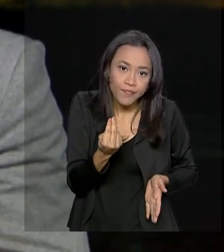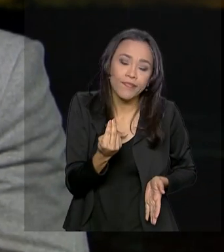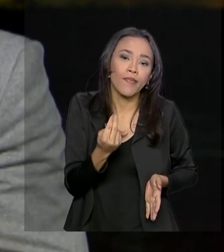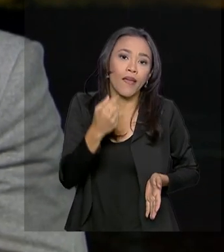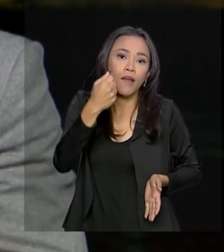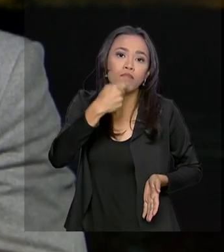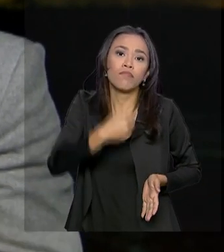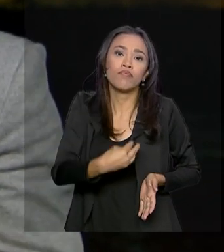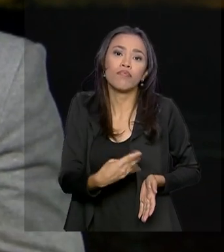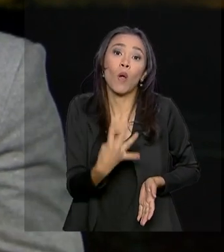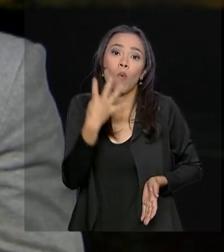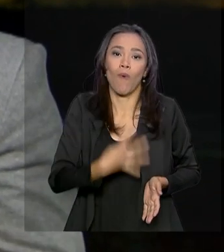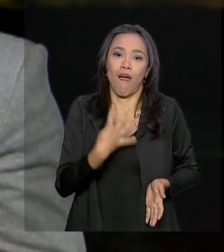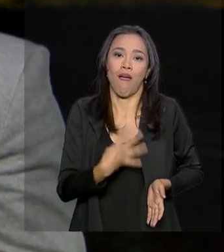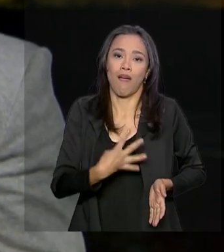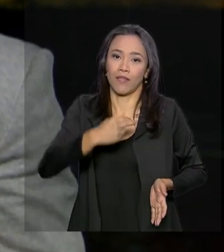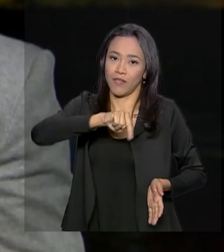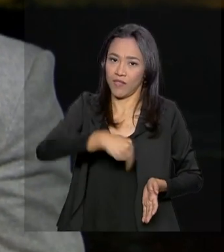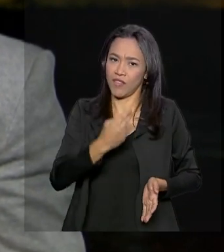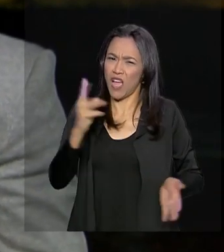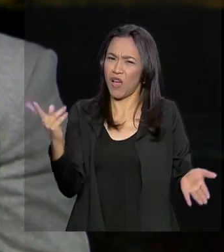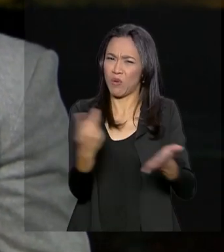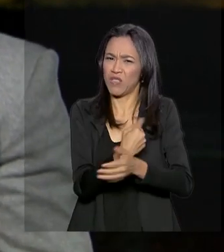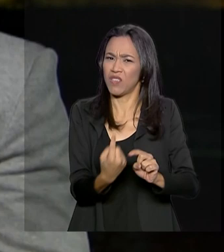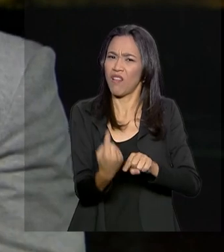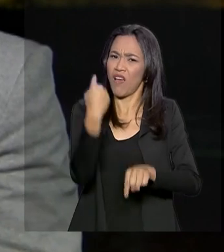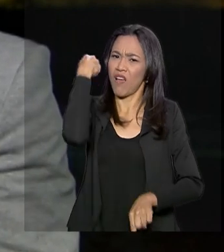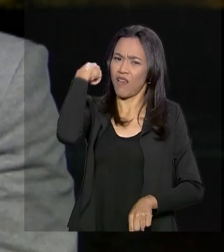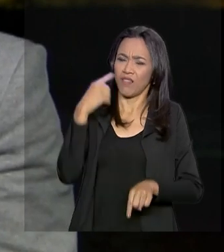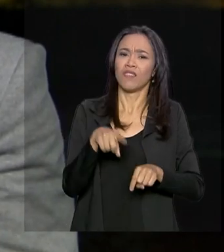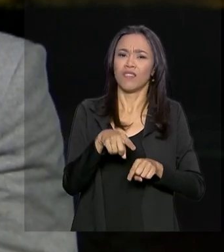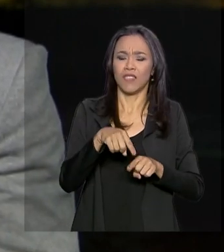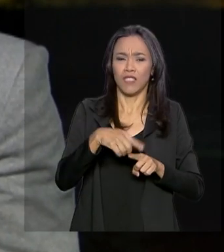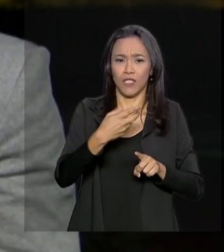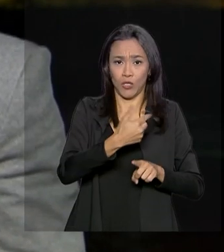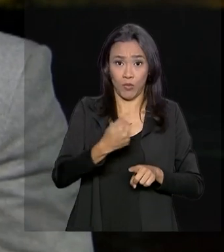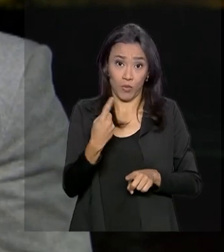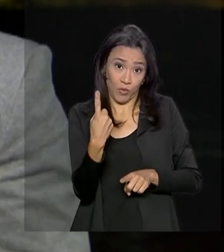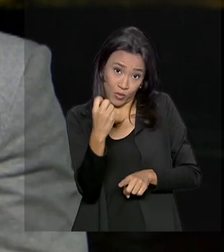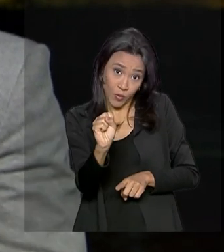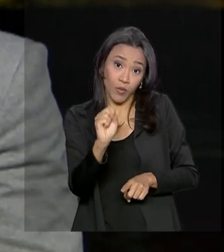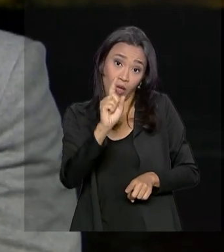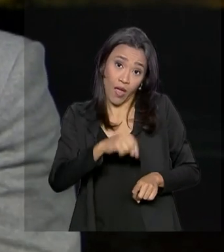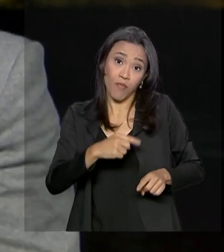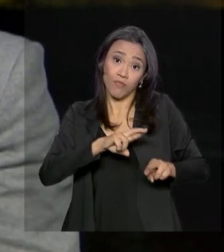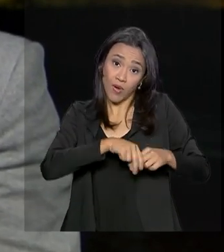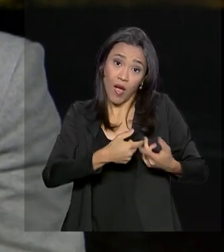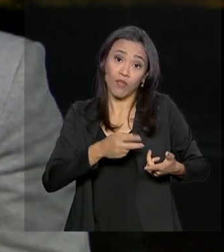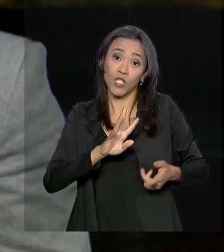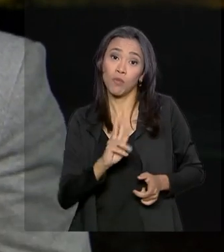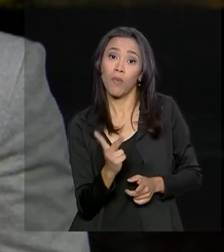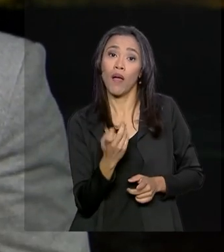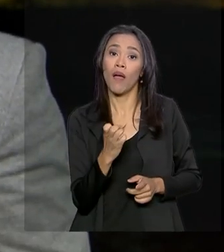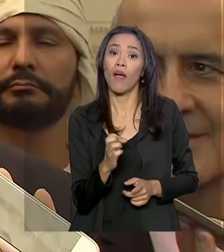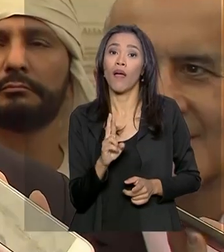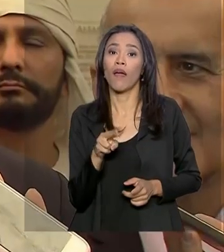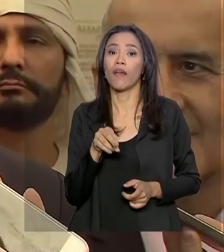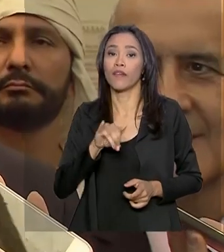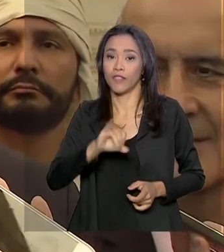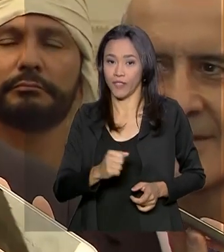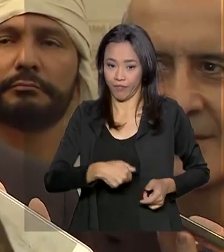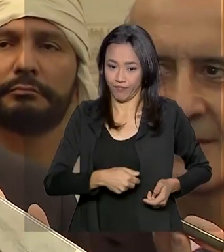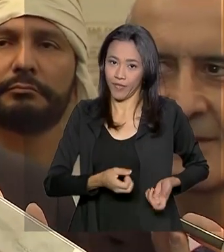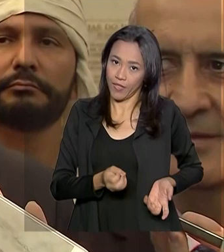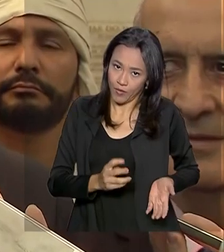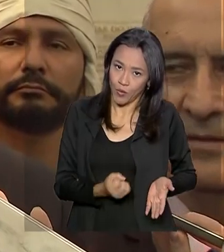quarta desde o atentado contra o presidente em 2018, será para a correção de uma hérnia que surgiu no local das cirurgias anteriores. Eu devo